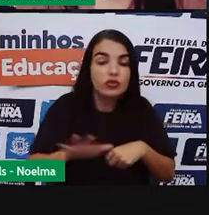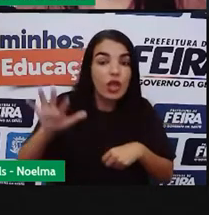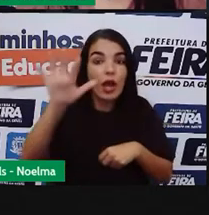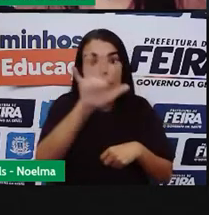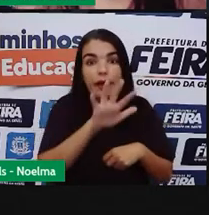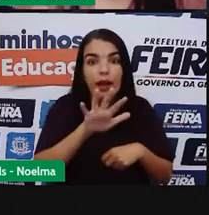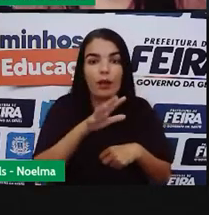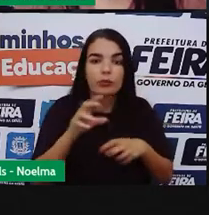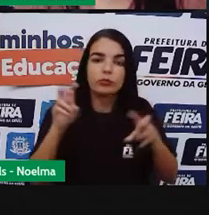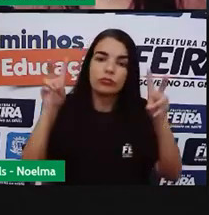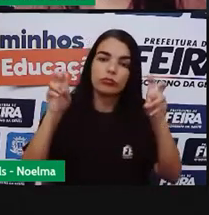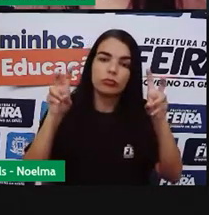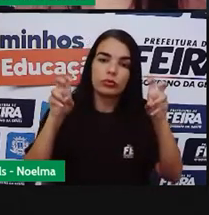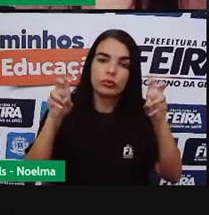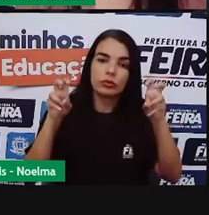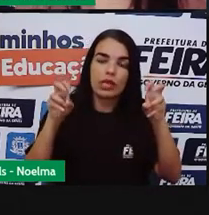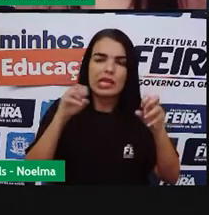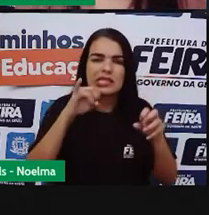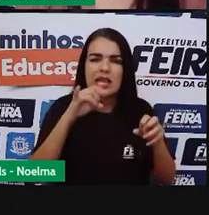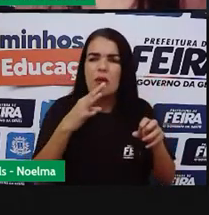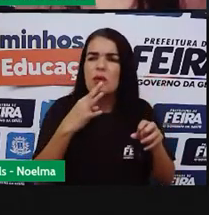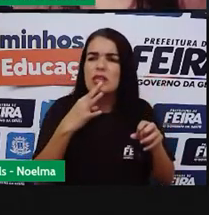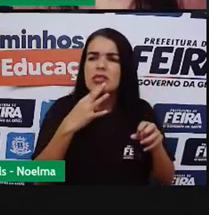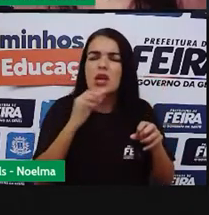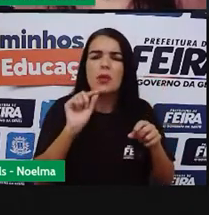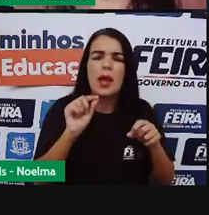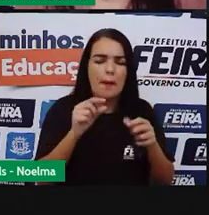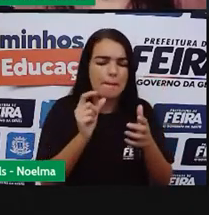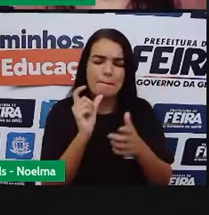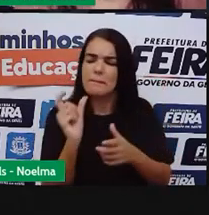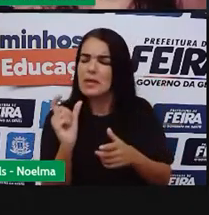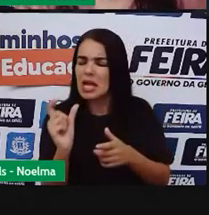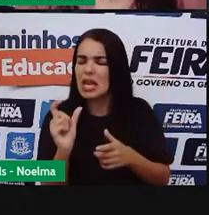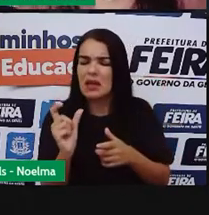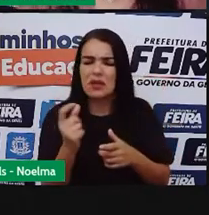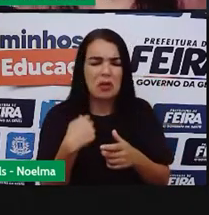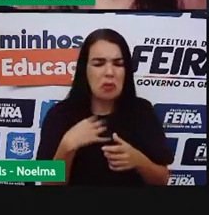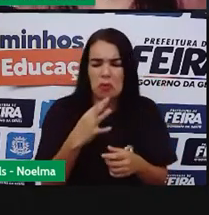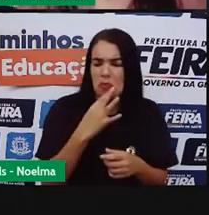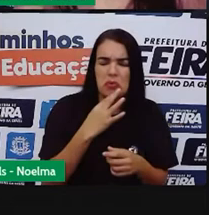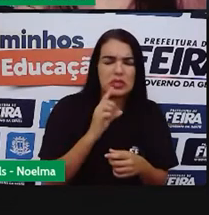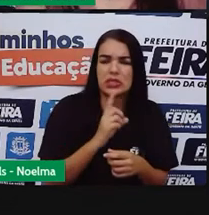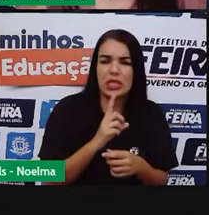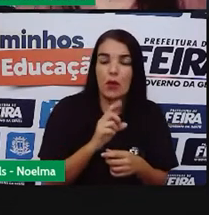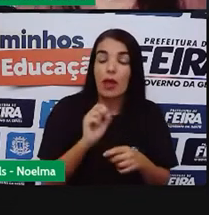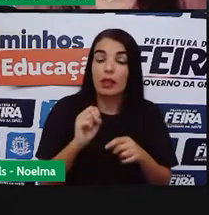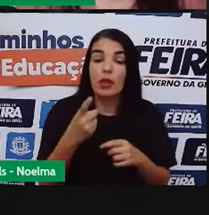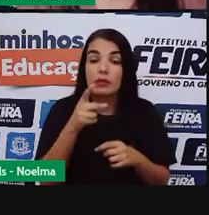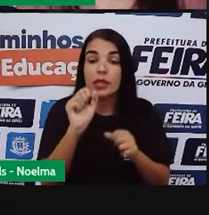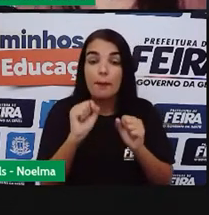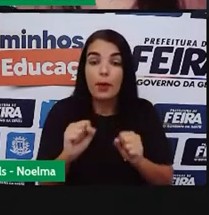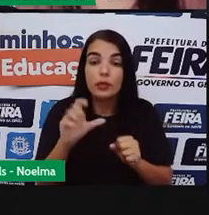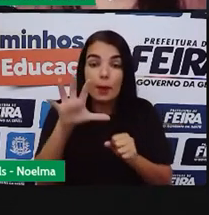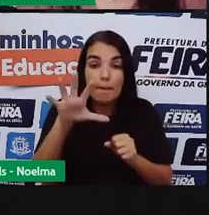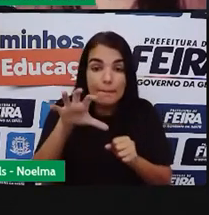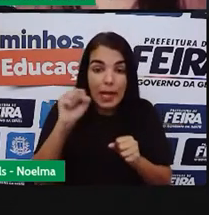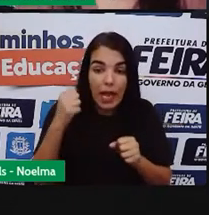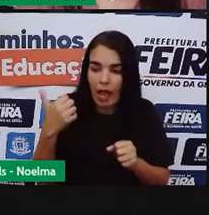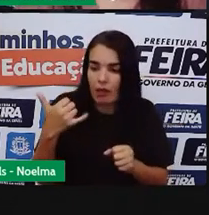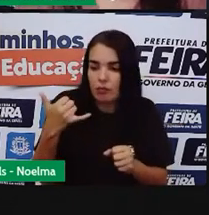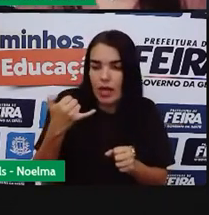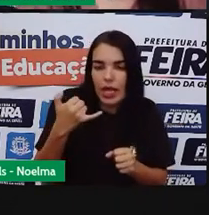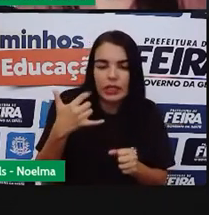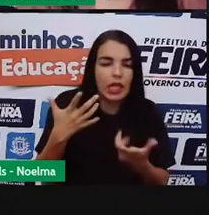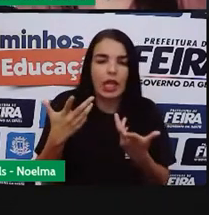desconhecidas, vocês não devem interromper a leitura. A gente tem um lábio, né? Um marcador de texto, vai depender